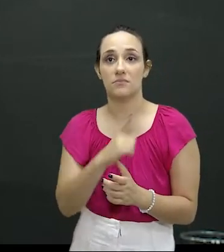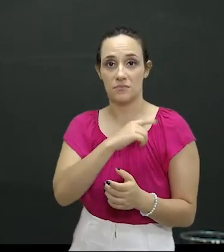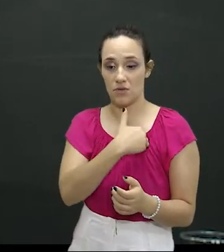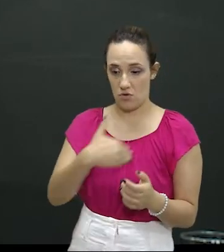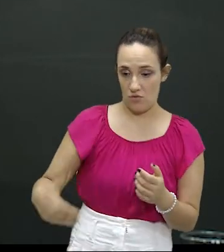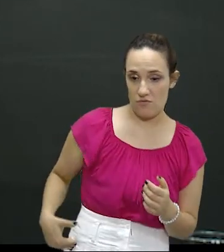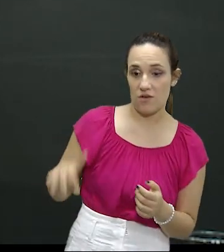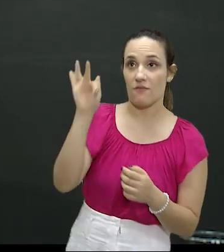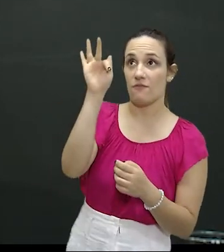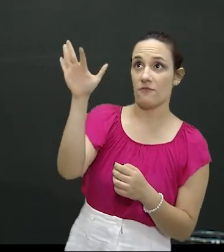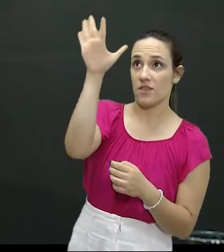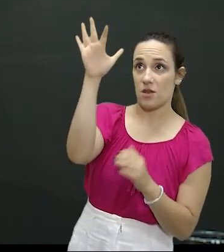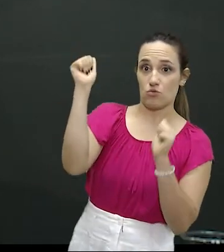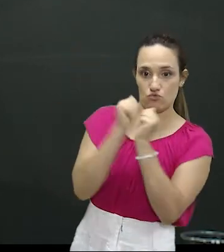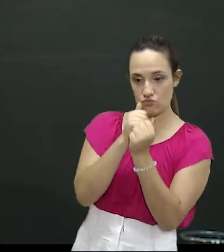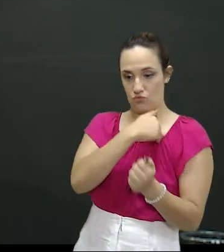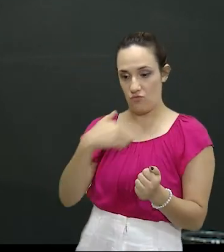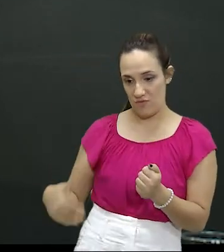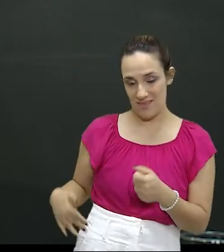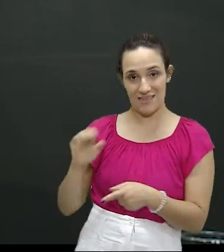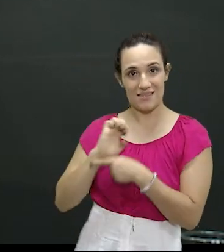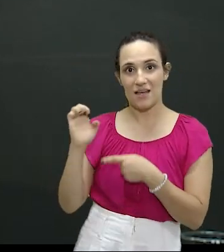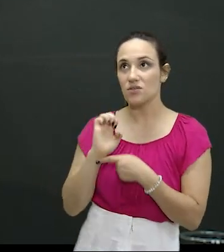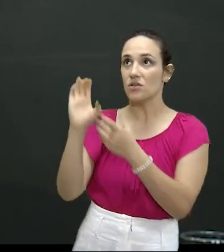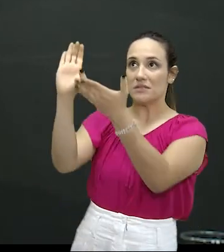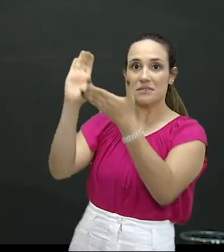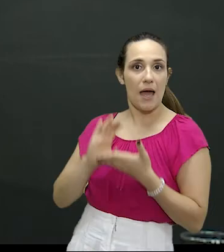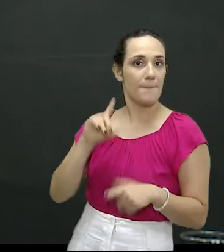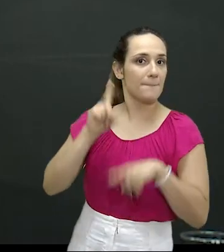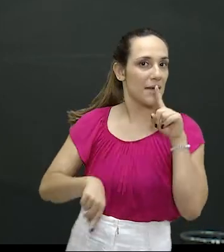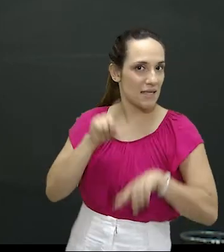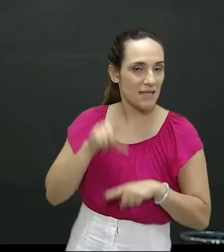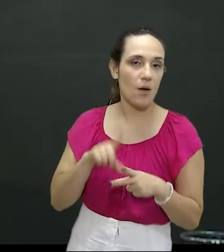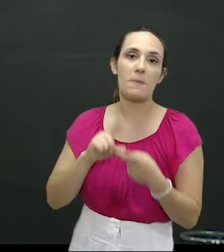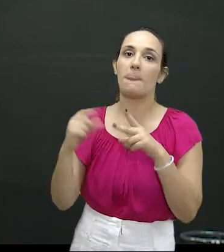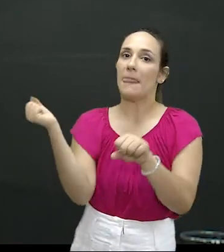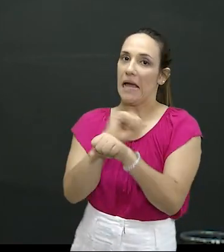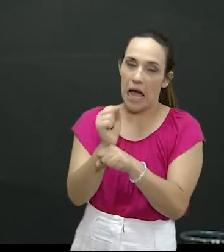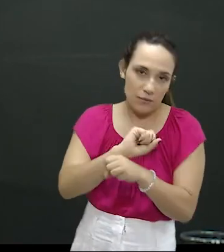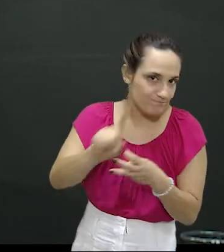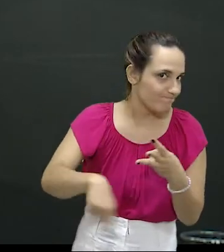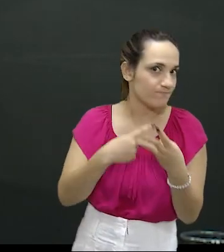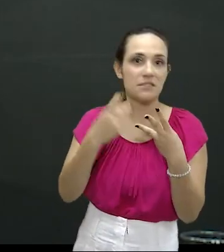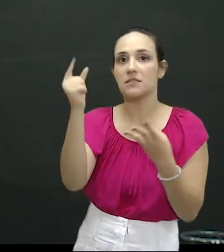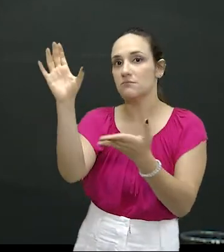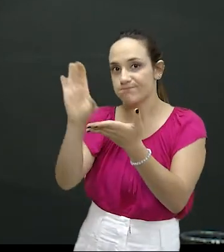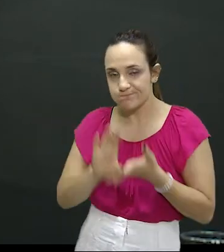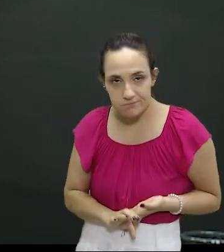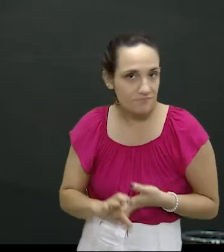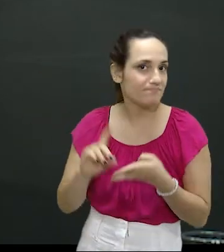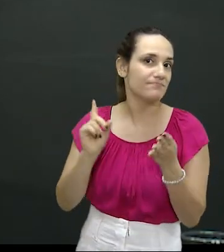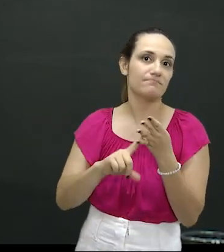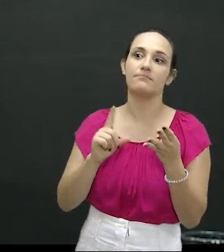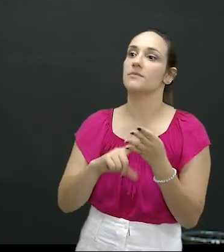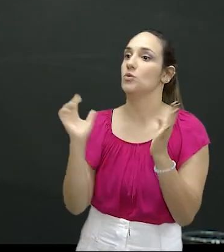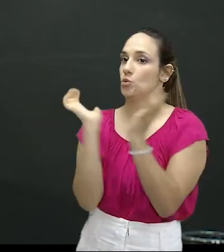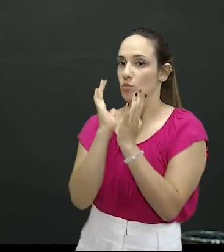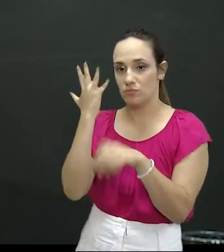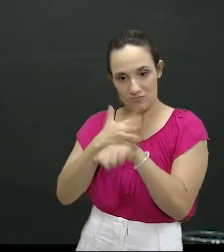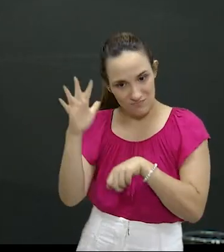governo estadual, seja na questão de repasse de equipamentos, de viaturas, ou então também na área de troca de informação e inteligência,